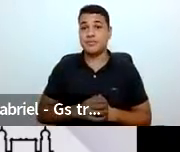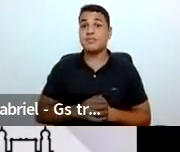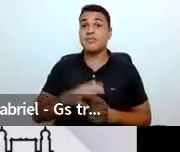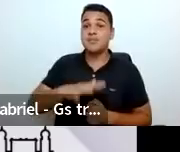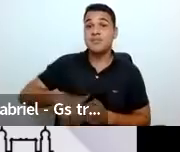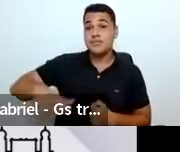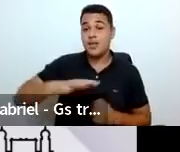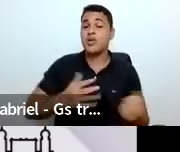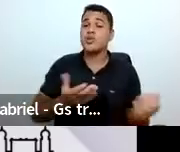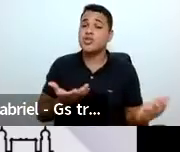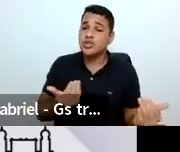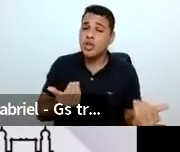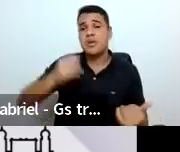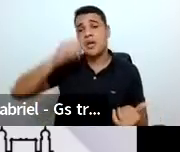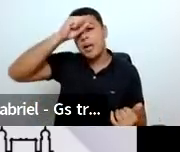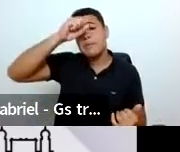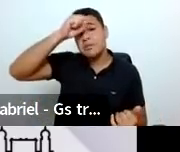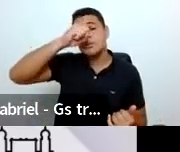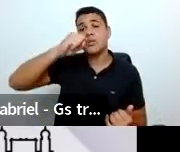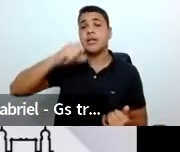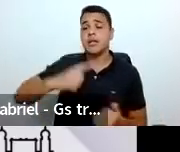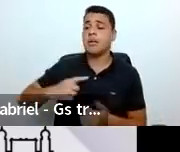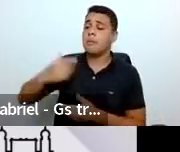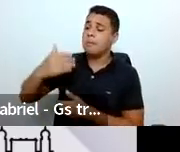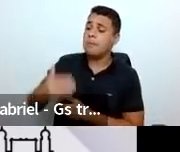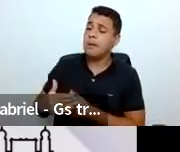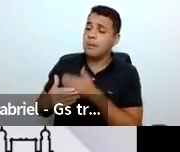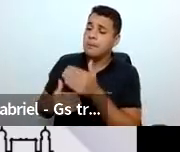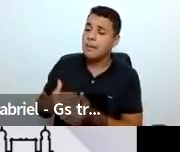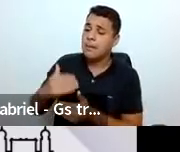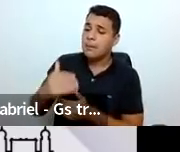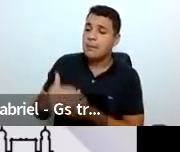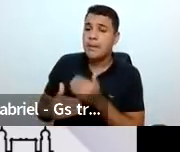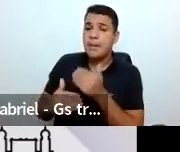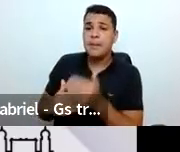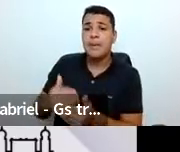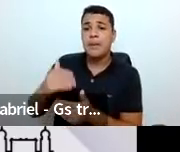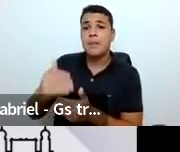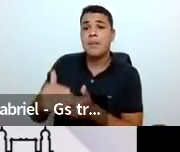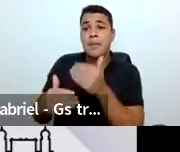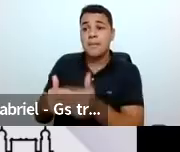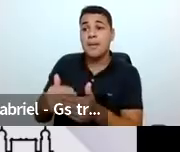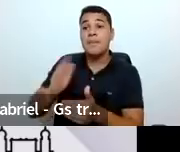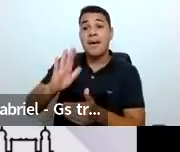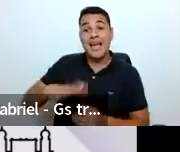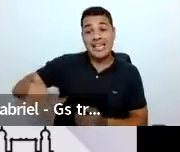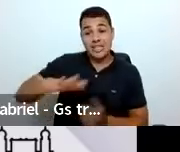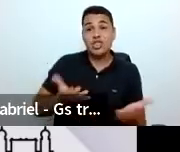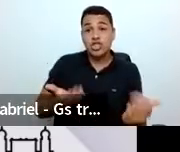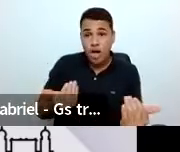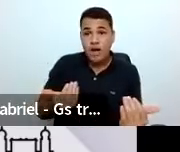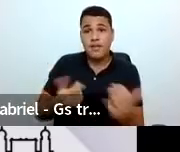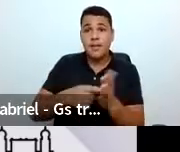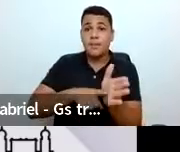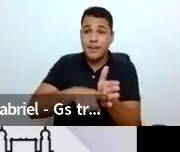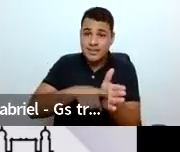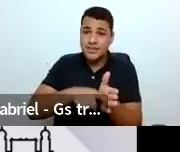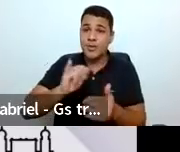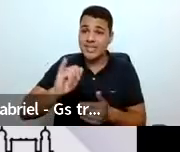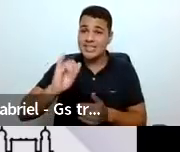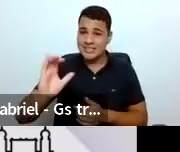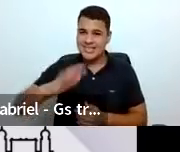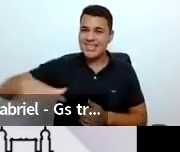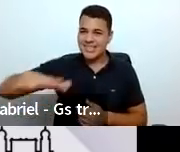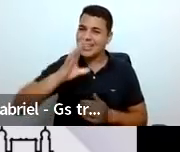aprendizes se veem cada vez mais cedo, além disso, esses jovens, que são vocês, que estão aqui, da iniciação